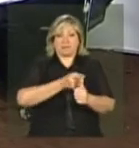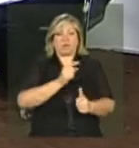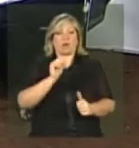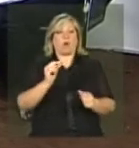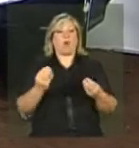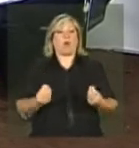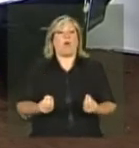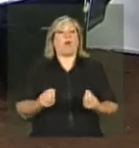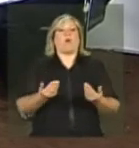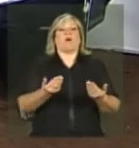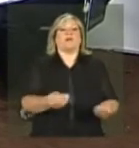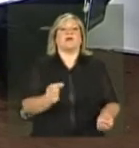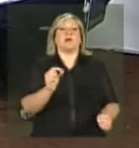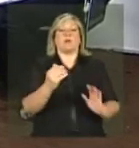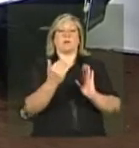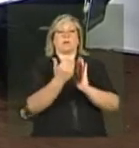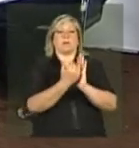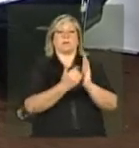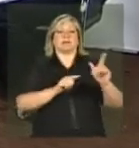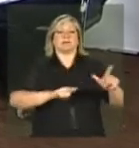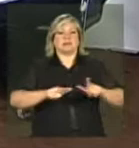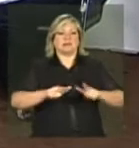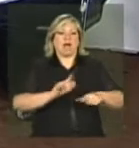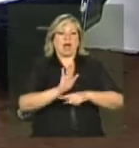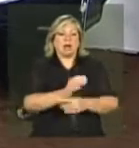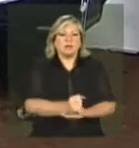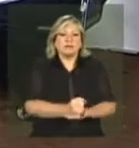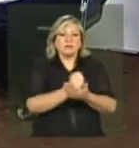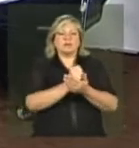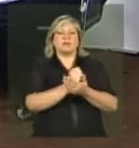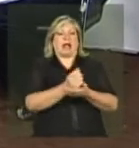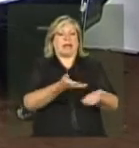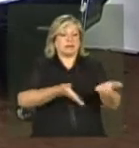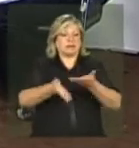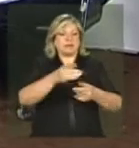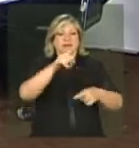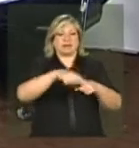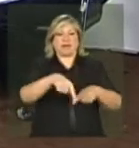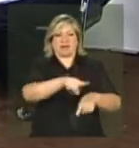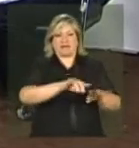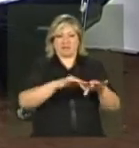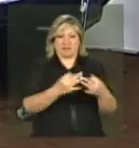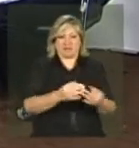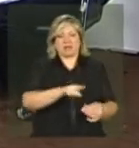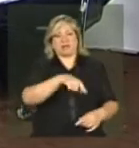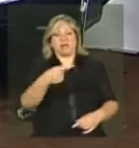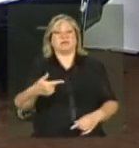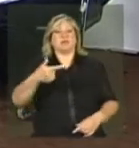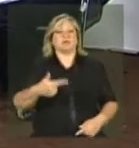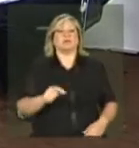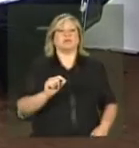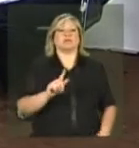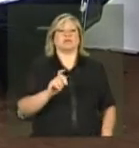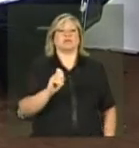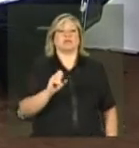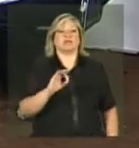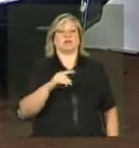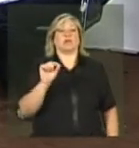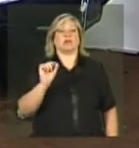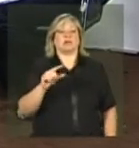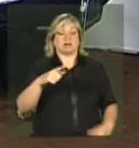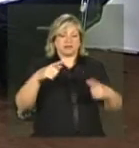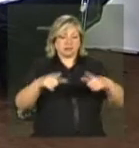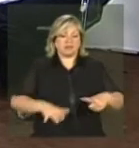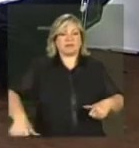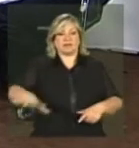oferta do PAIF, que é o Serviço de Proteção e Atendimento Integral à Família. E o segundo é a gestão do território. Então, ele faz toda a